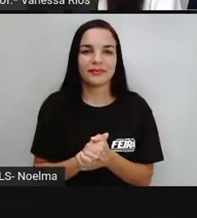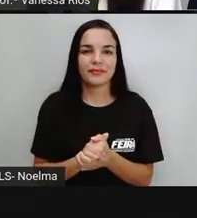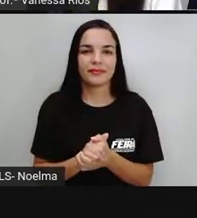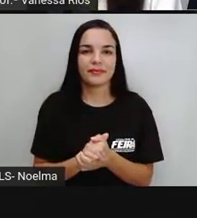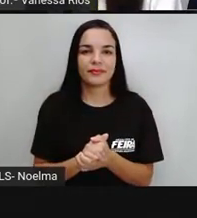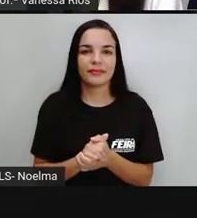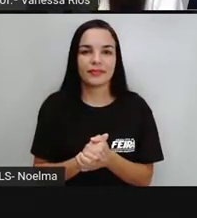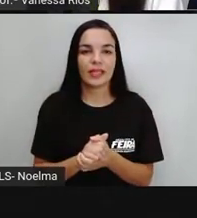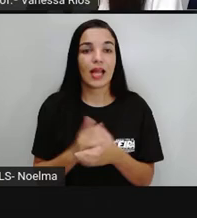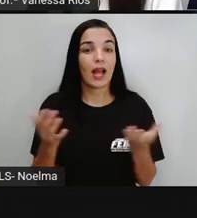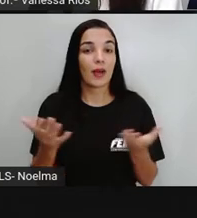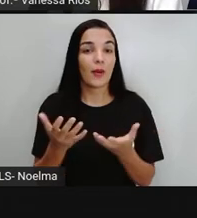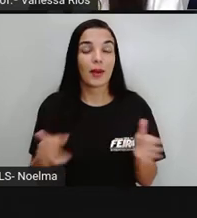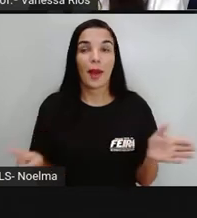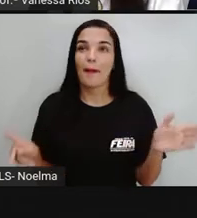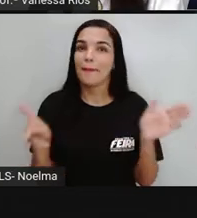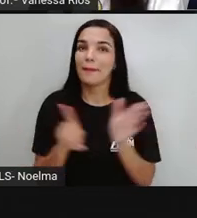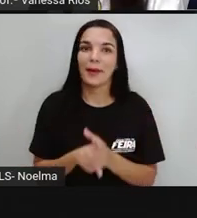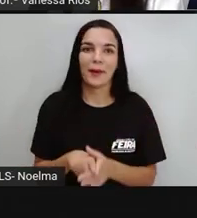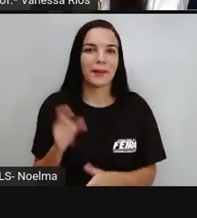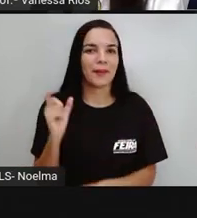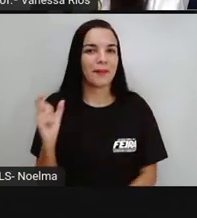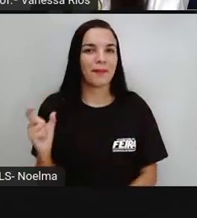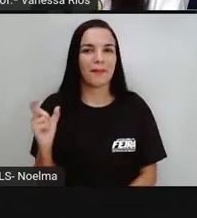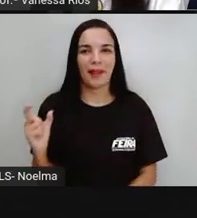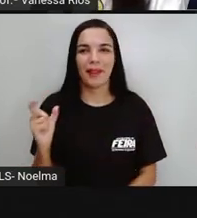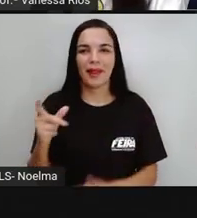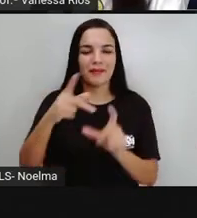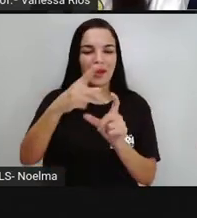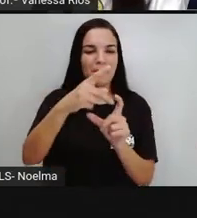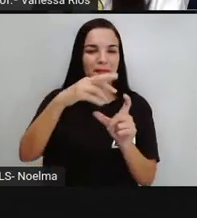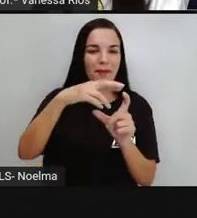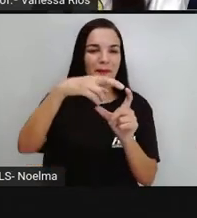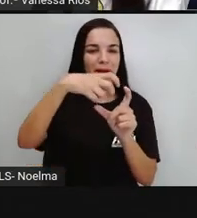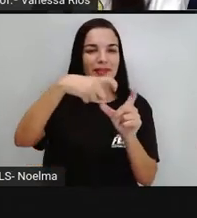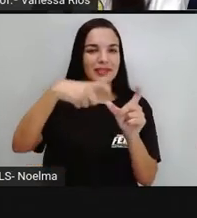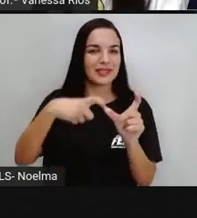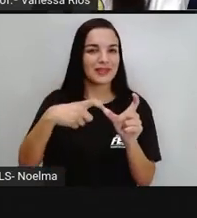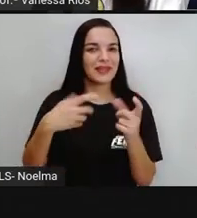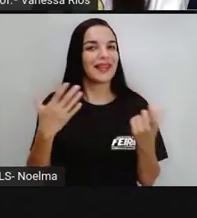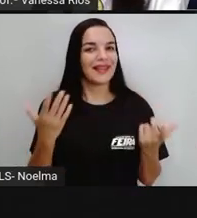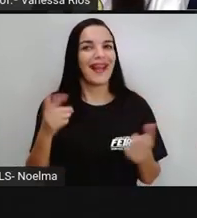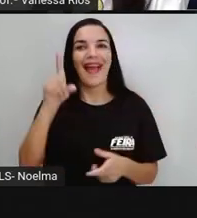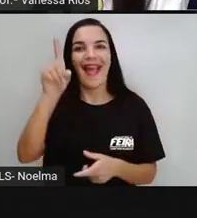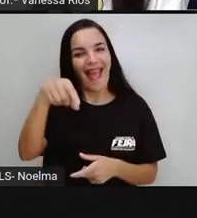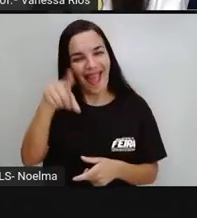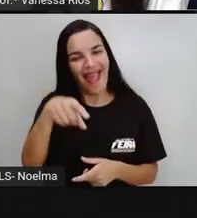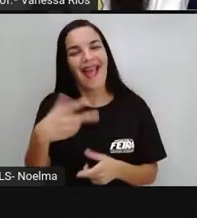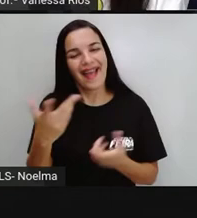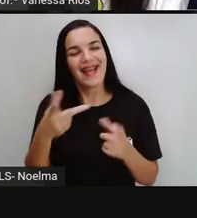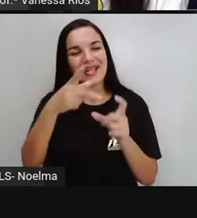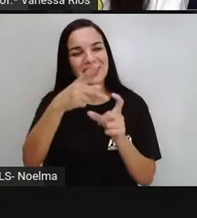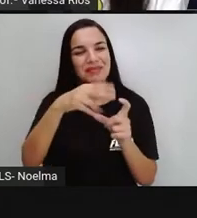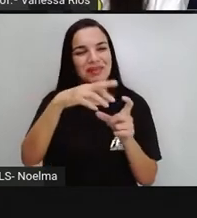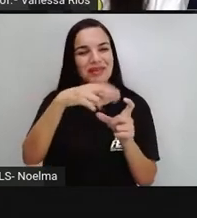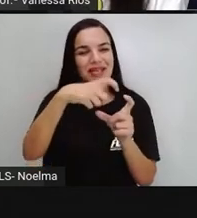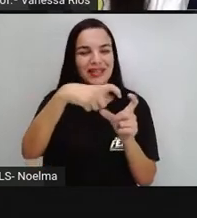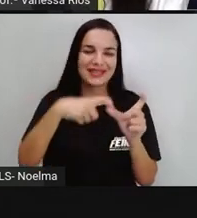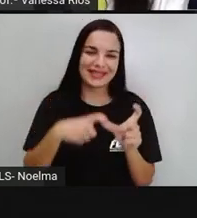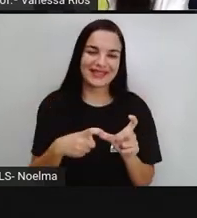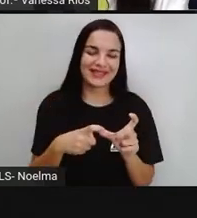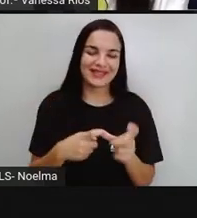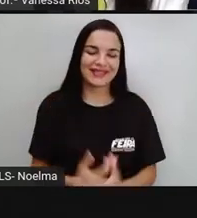E agora a própria, a própria palavra paroxítona. Novamente vamos